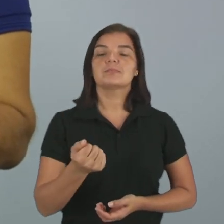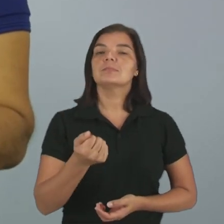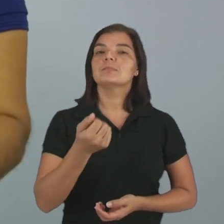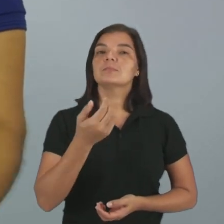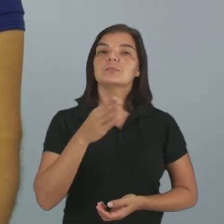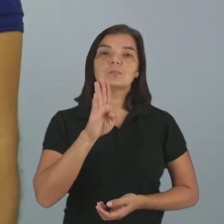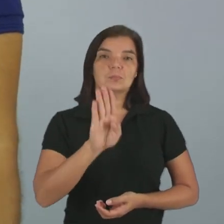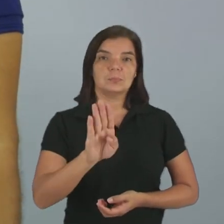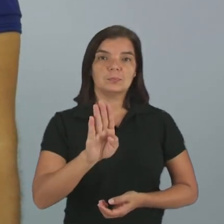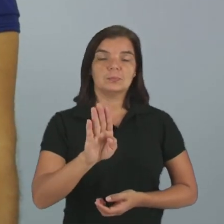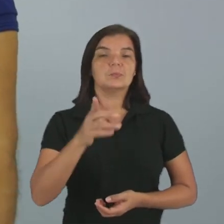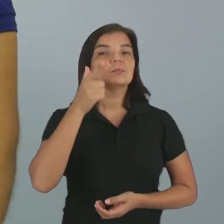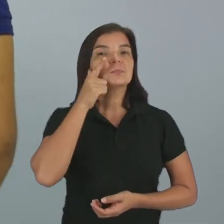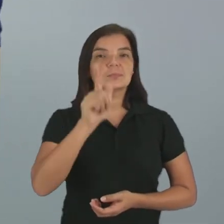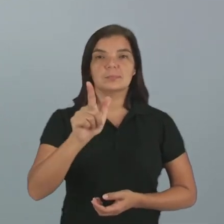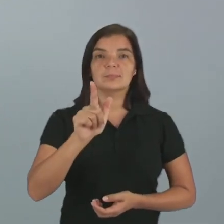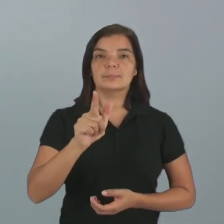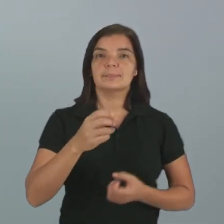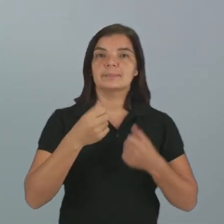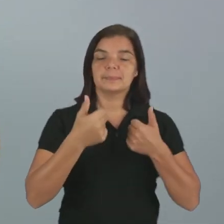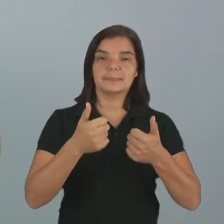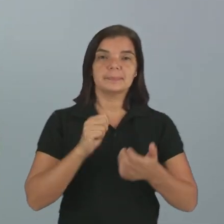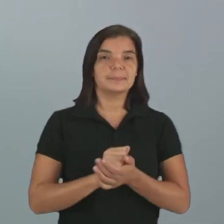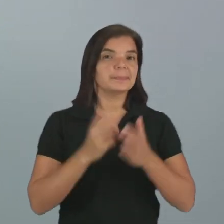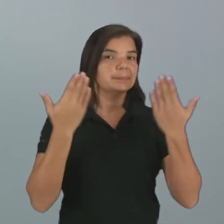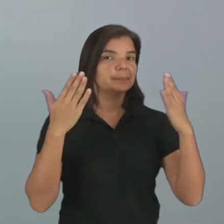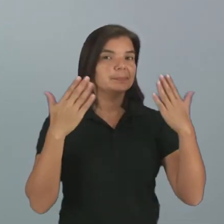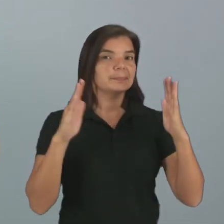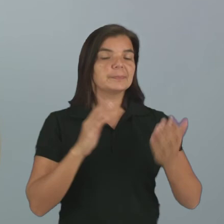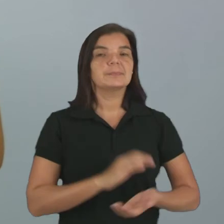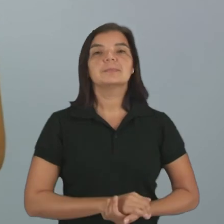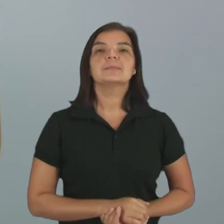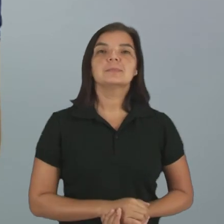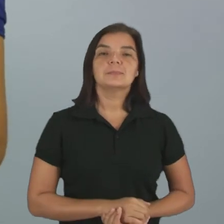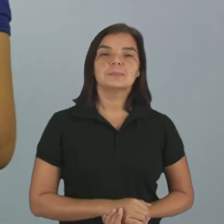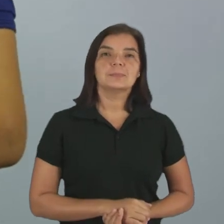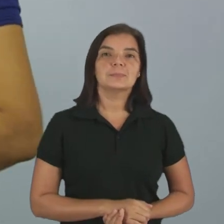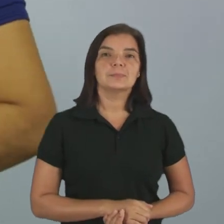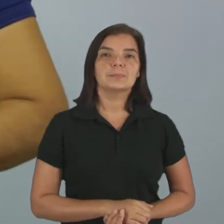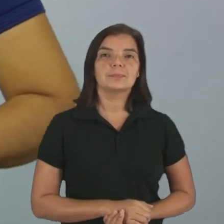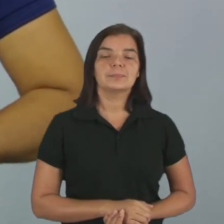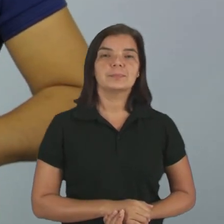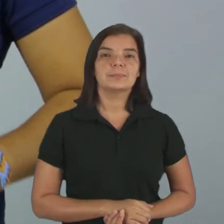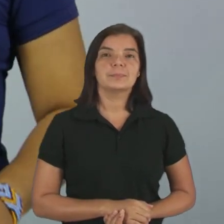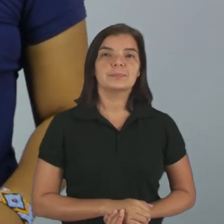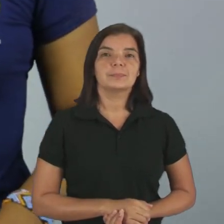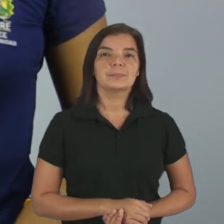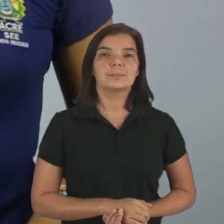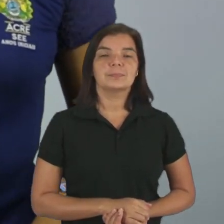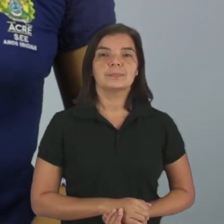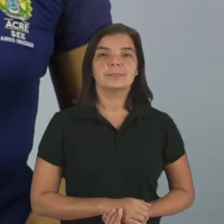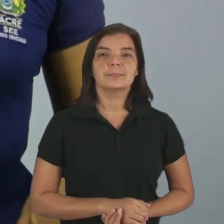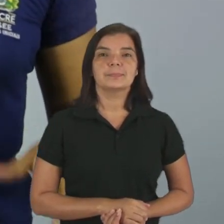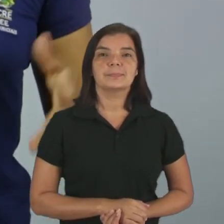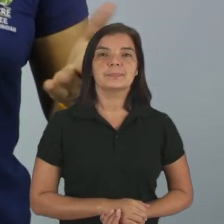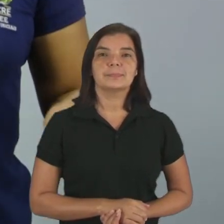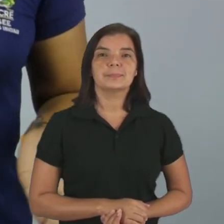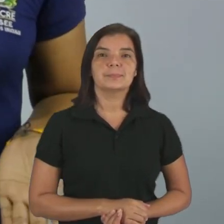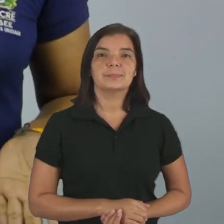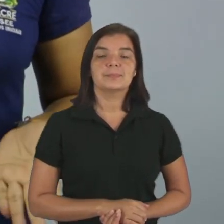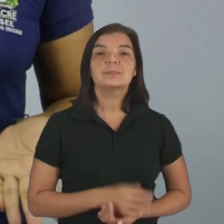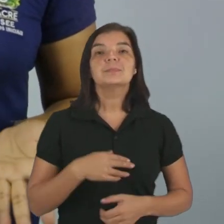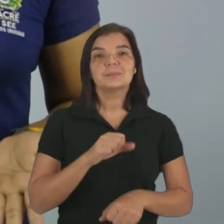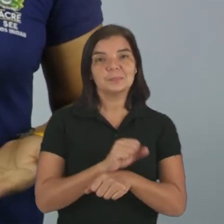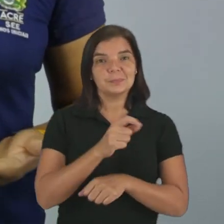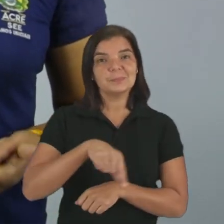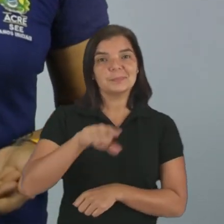letra B, você acertou, tá bom? Parabéns. Vamos marcar aqui, certinho? Então, eu